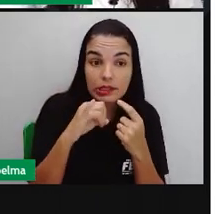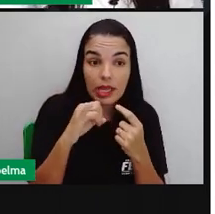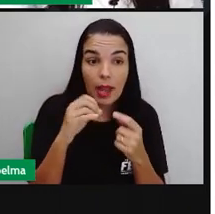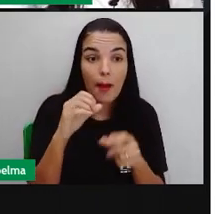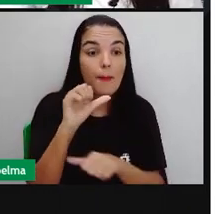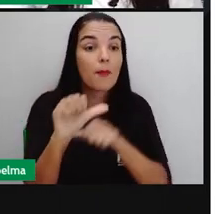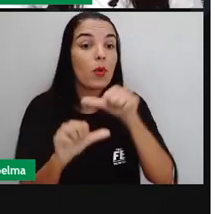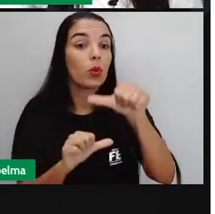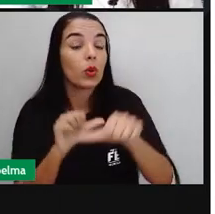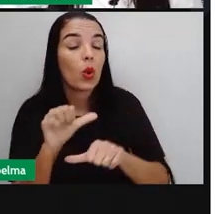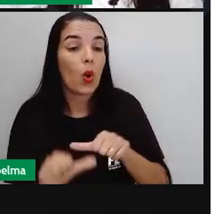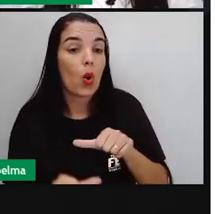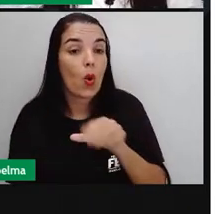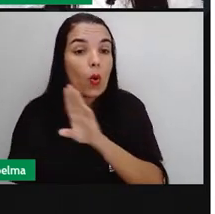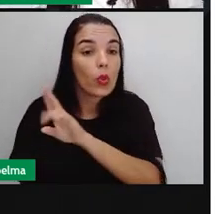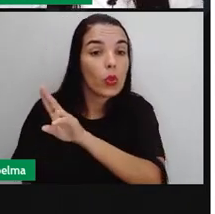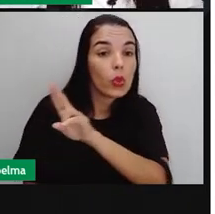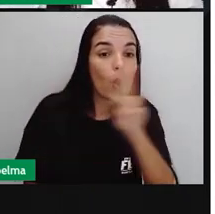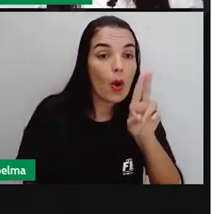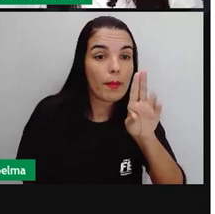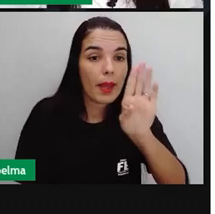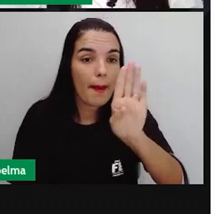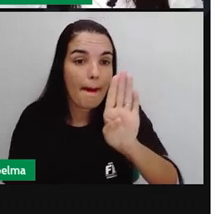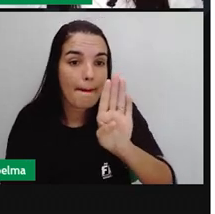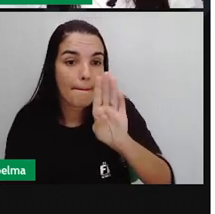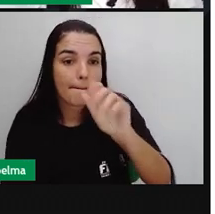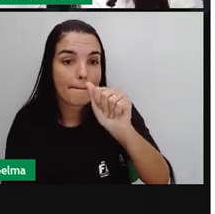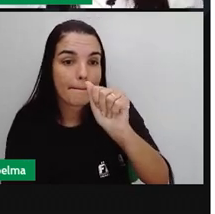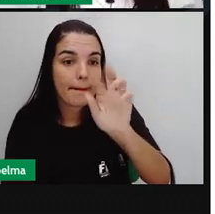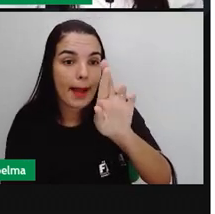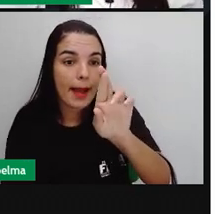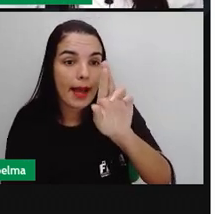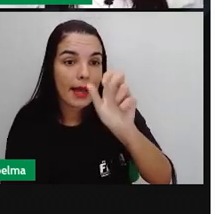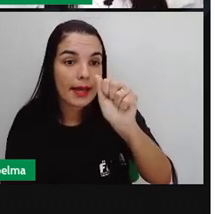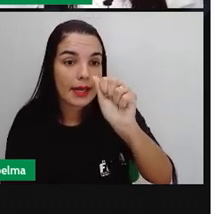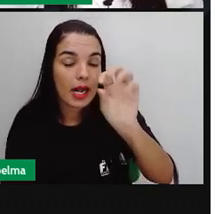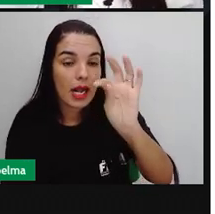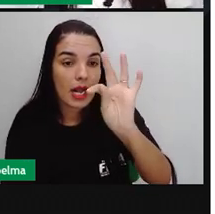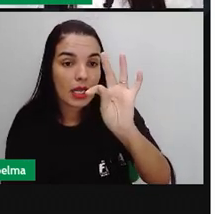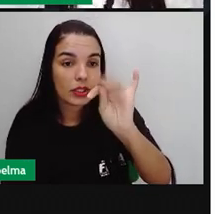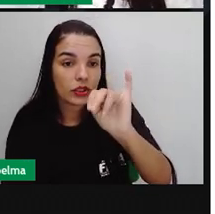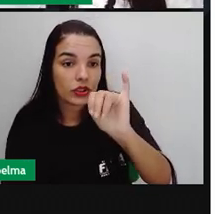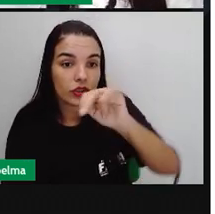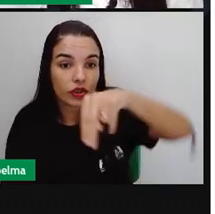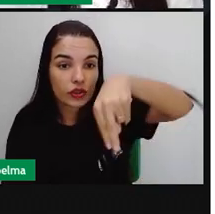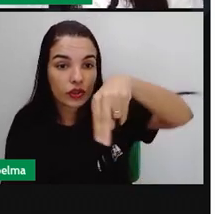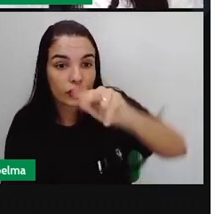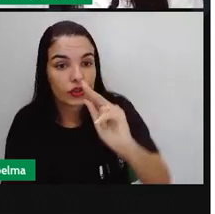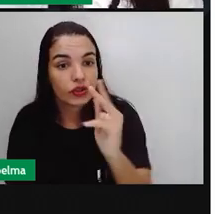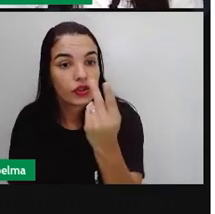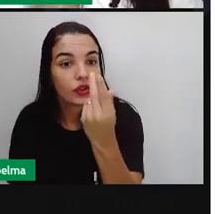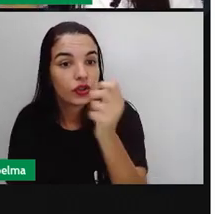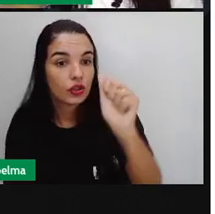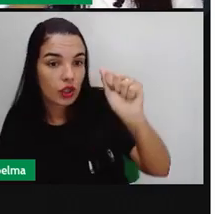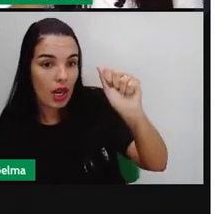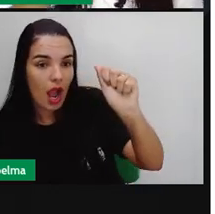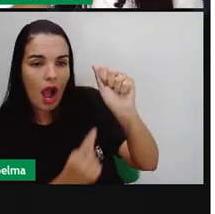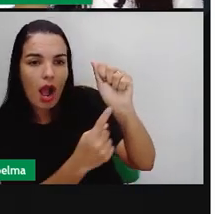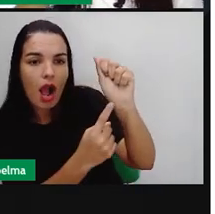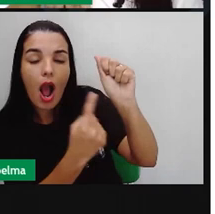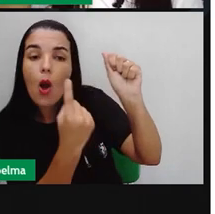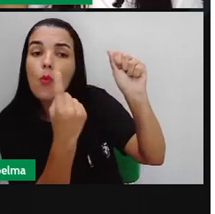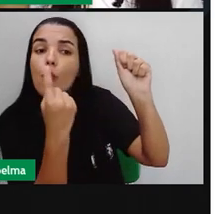baratinha em número, quando a gente fala mudar em número, é mudar em quantidade, era